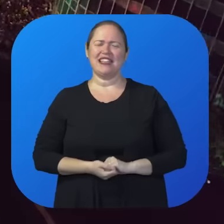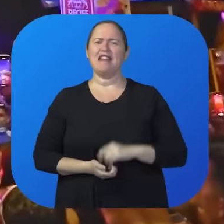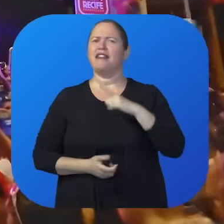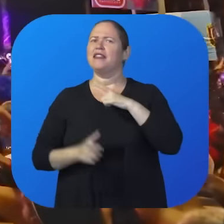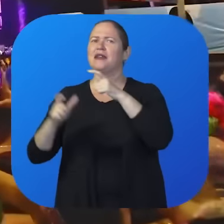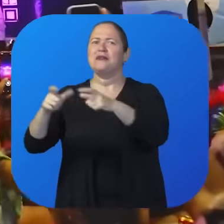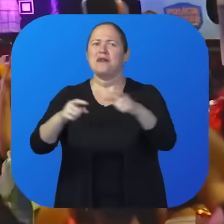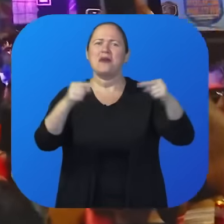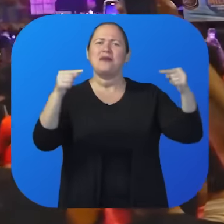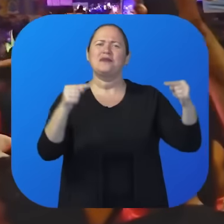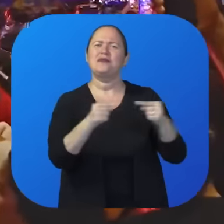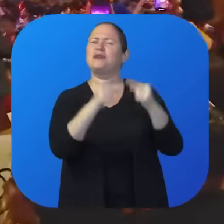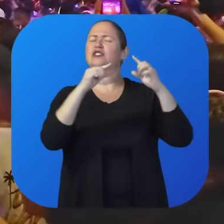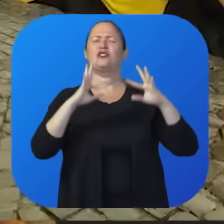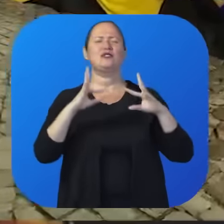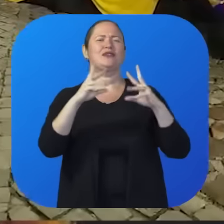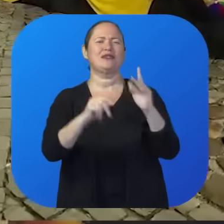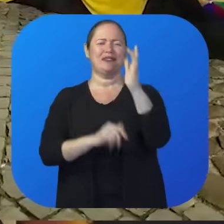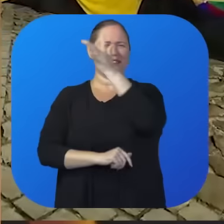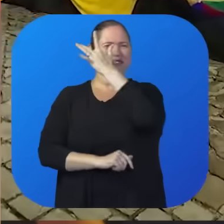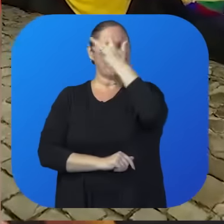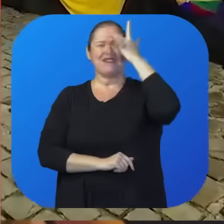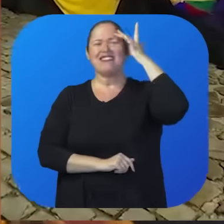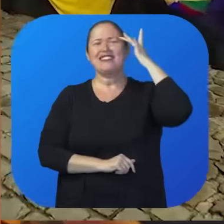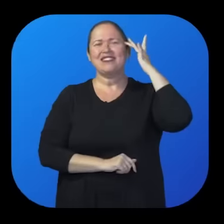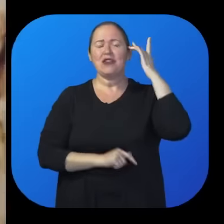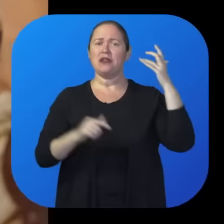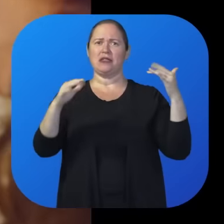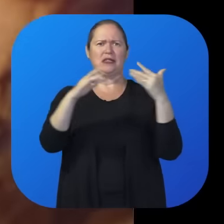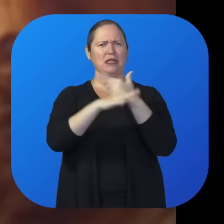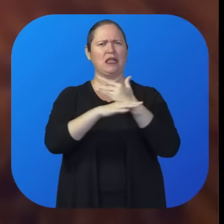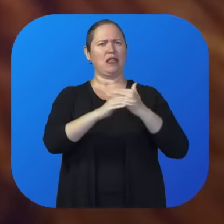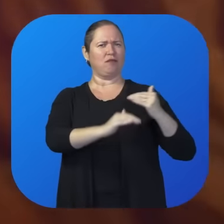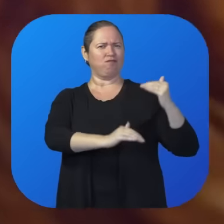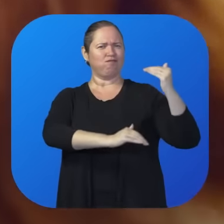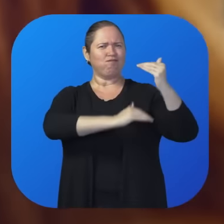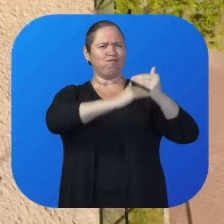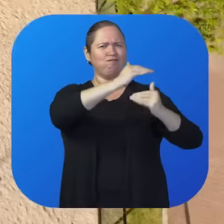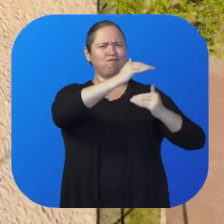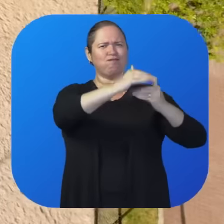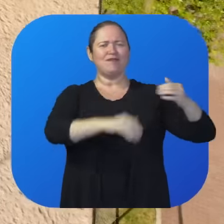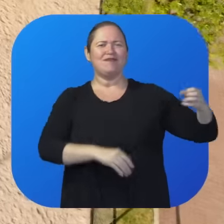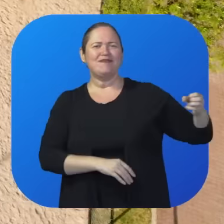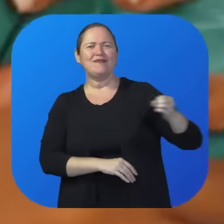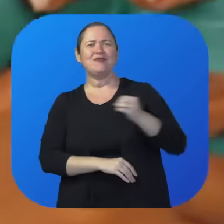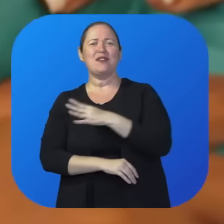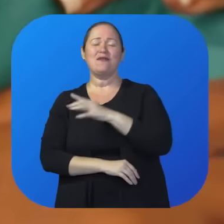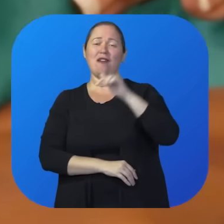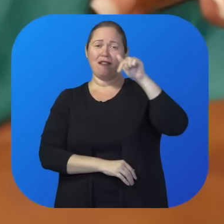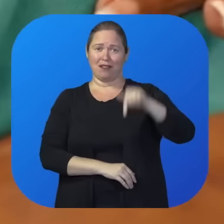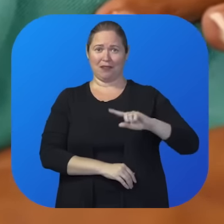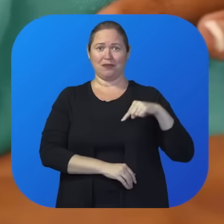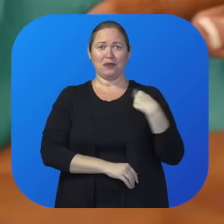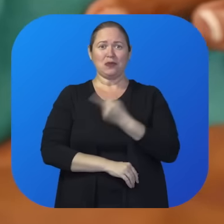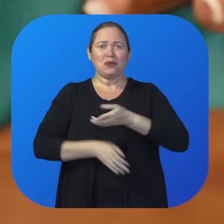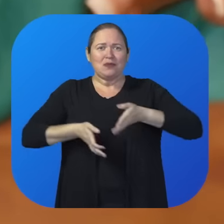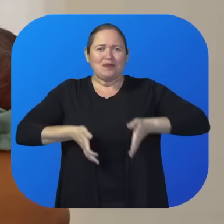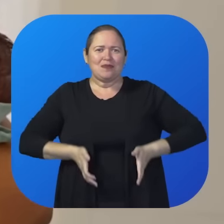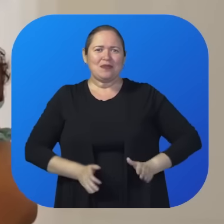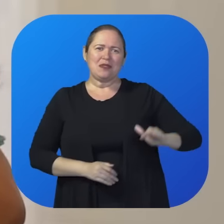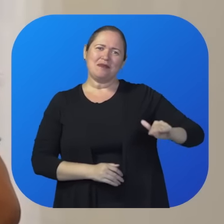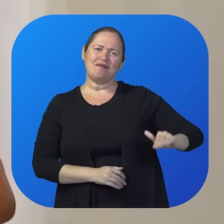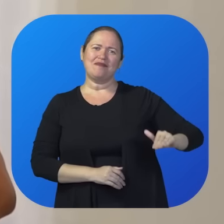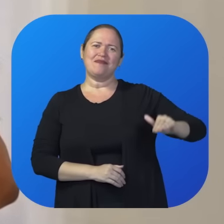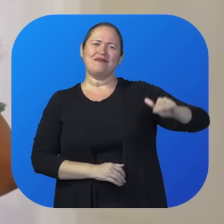E tem canto pra geral, a toda prova. Cidade que se renova. Aqui, a gente